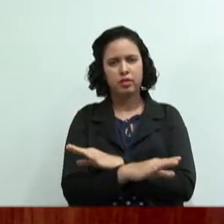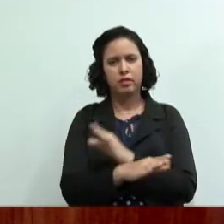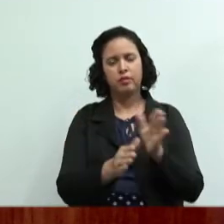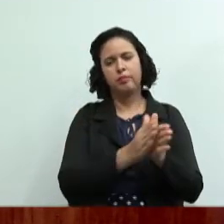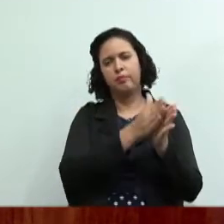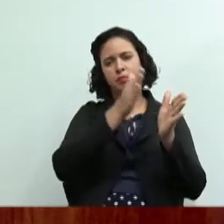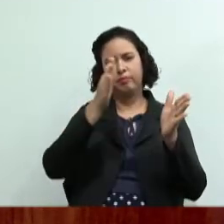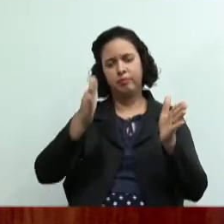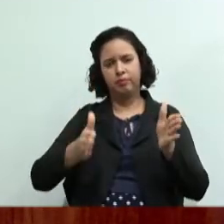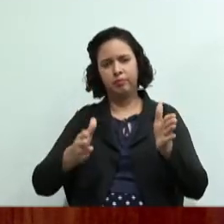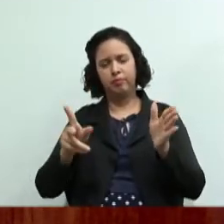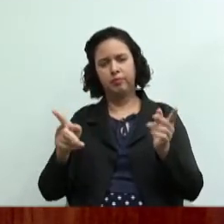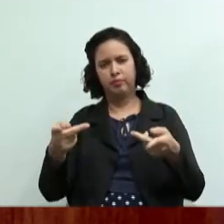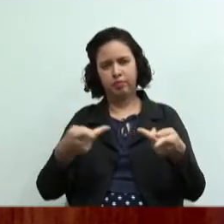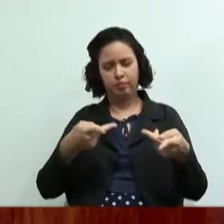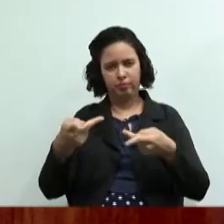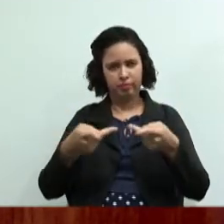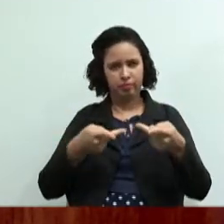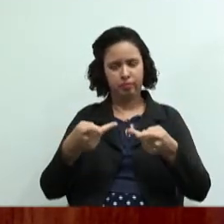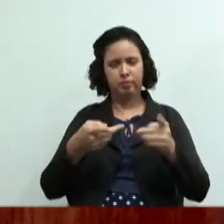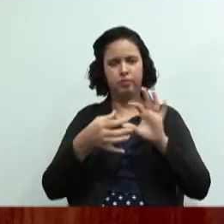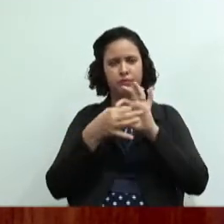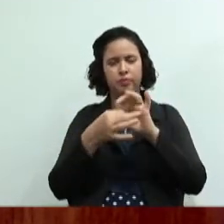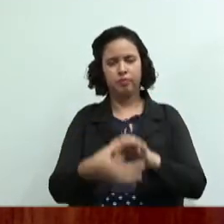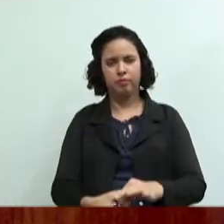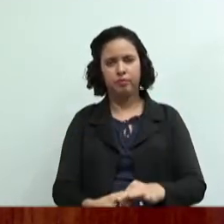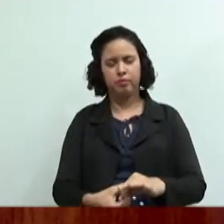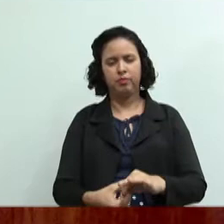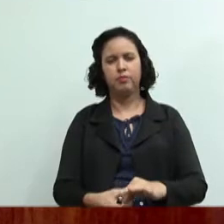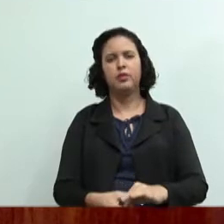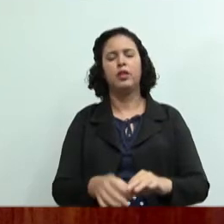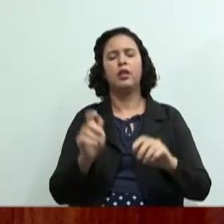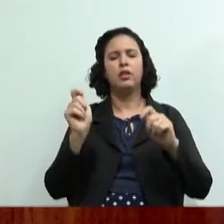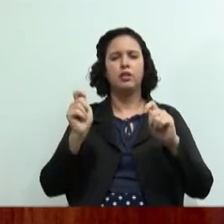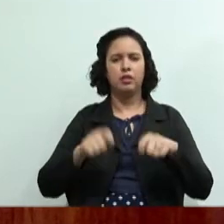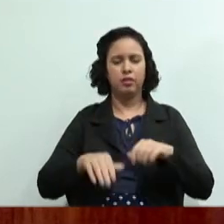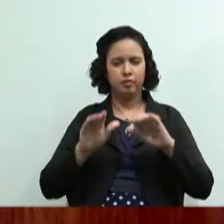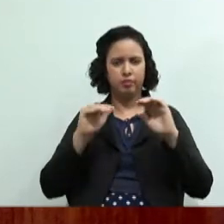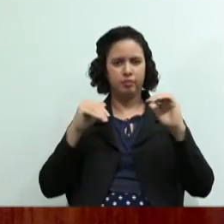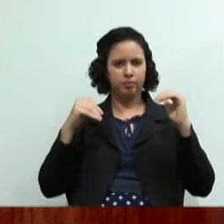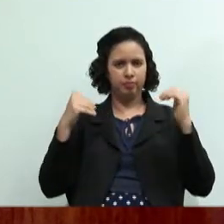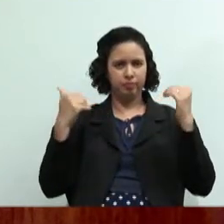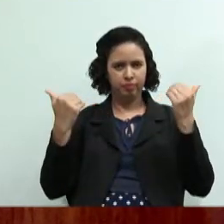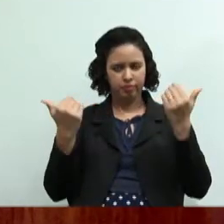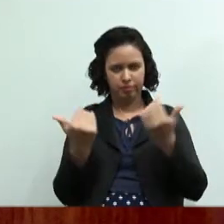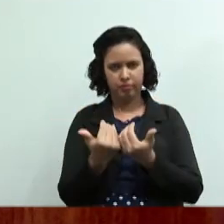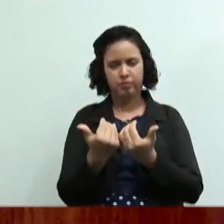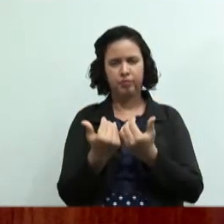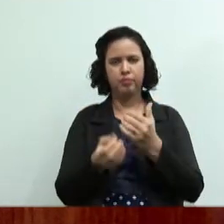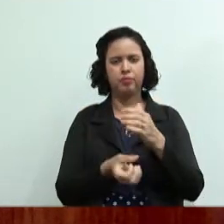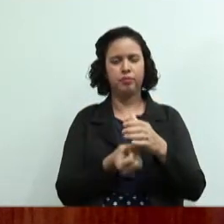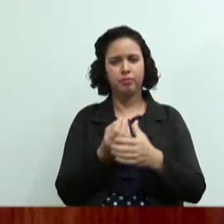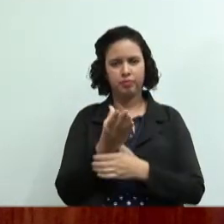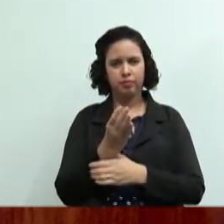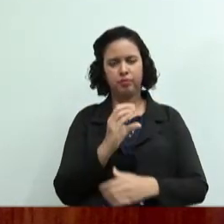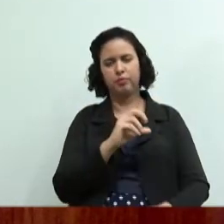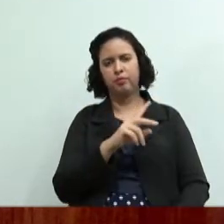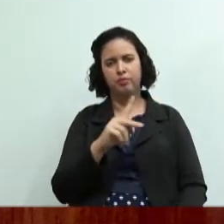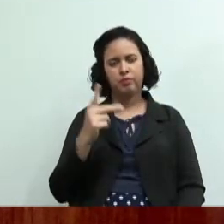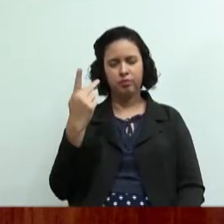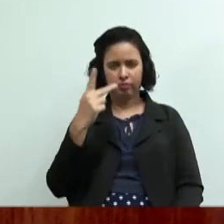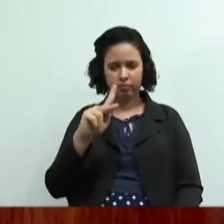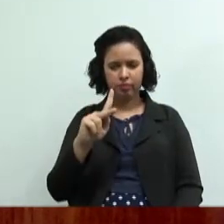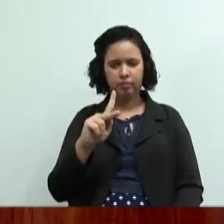integrador que é fora da disciplina que aí sim vocês vão fazer a assembleia de constituição da cooperativa de